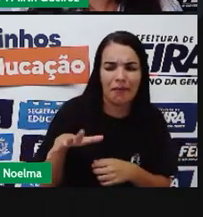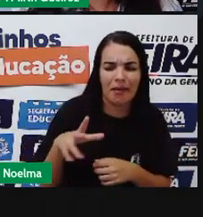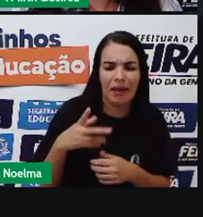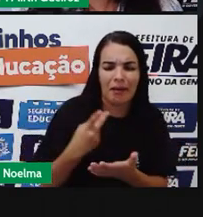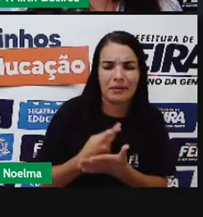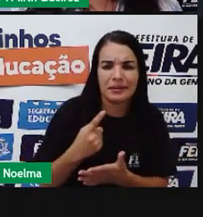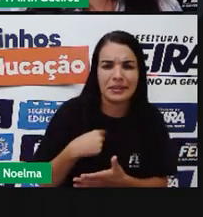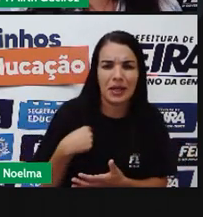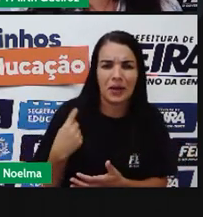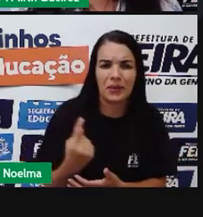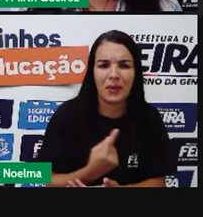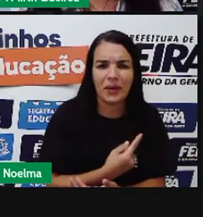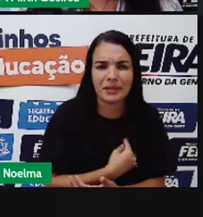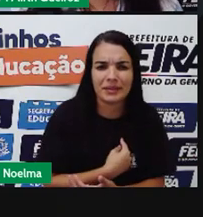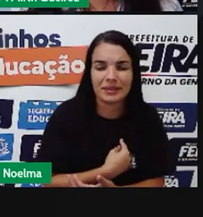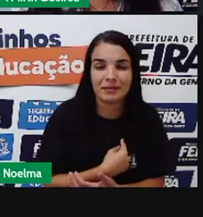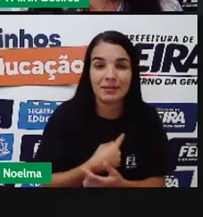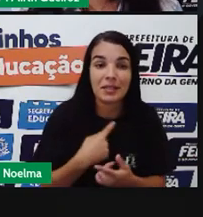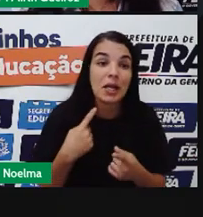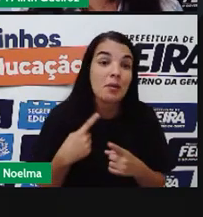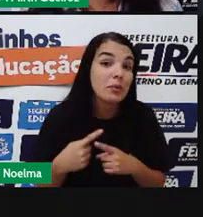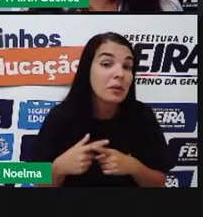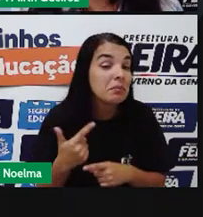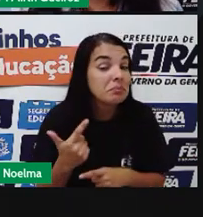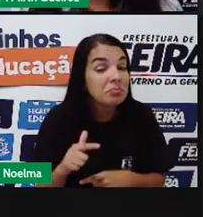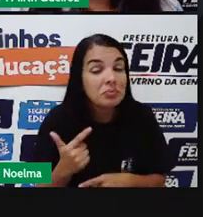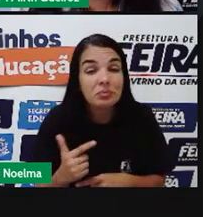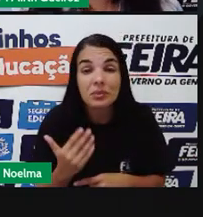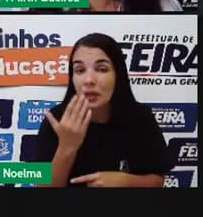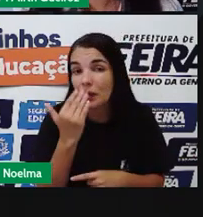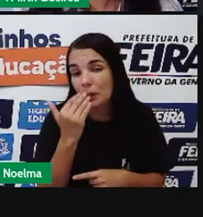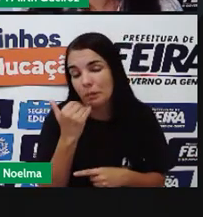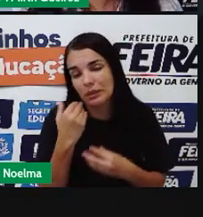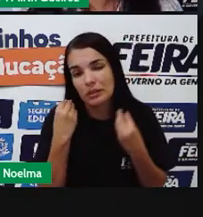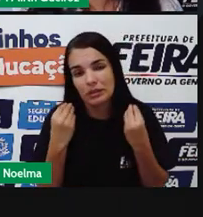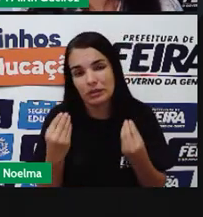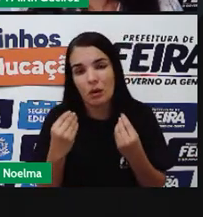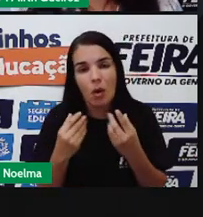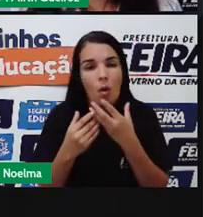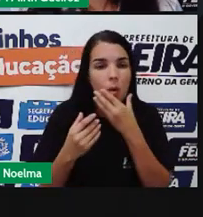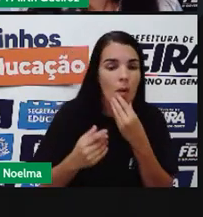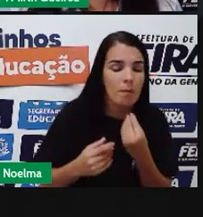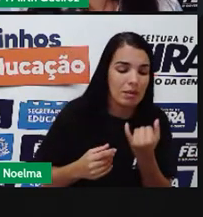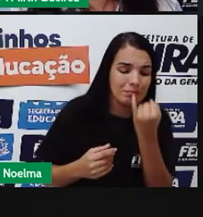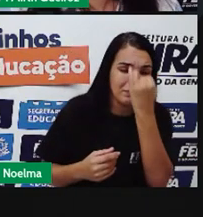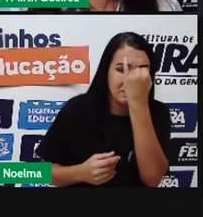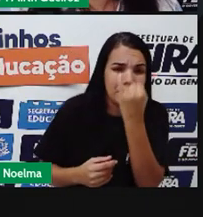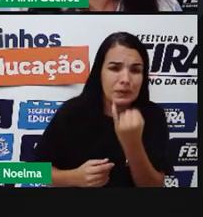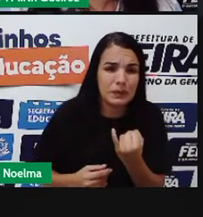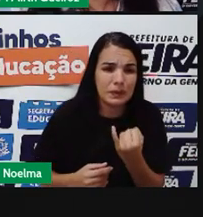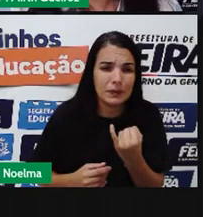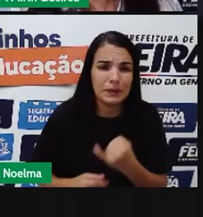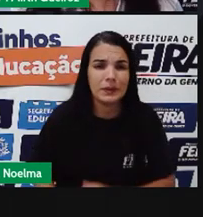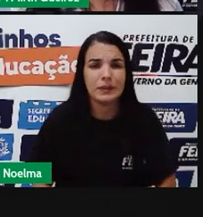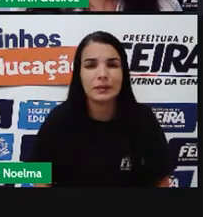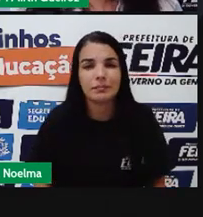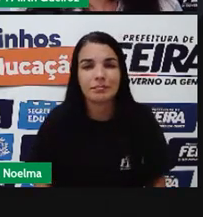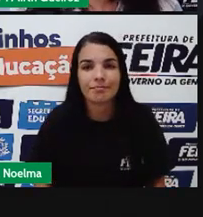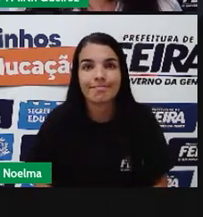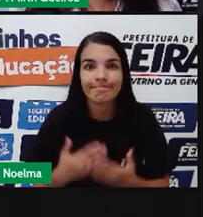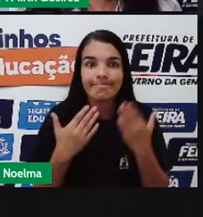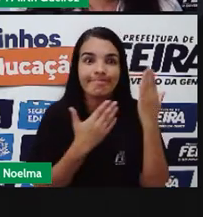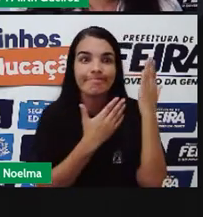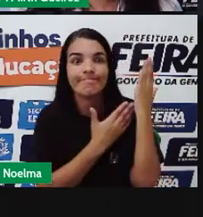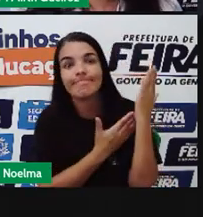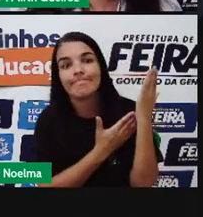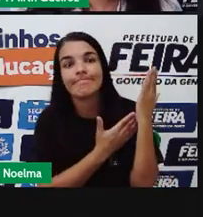Isso por quê? Porque não se tem Alimento Para comer Triste realidade A falta